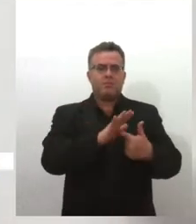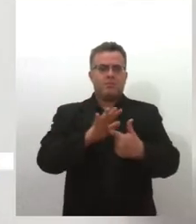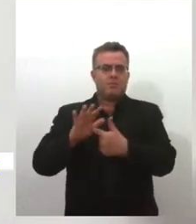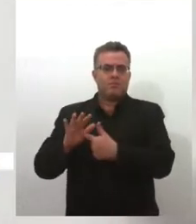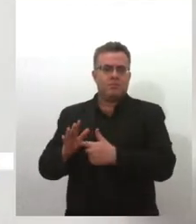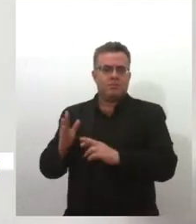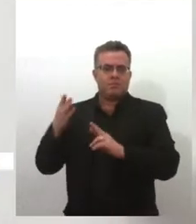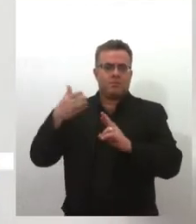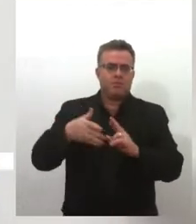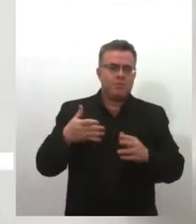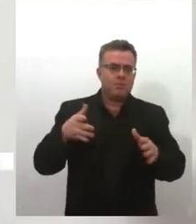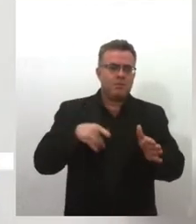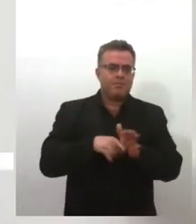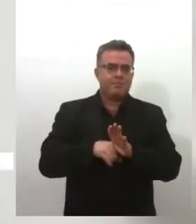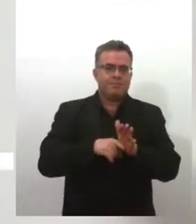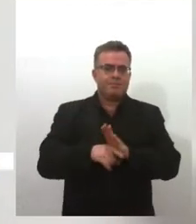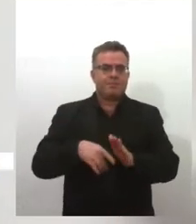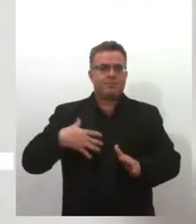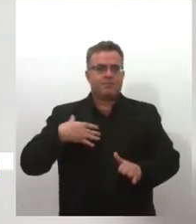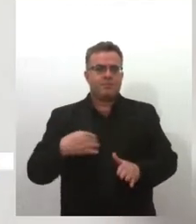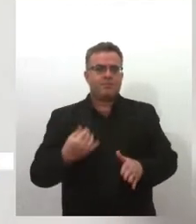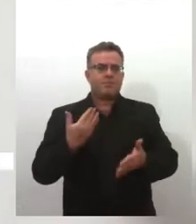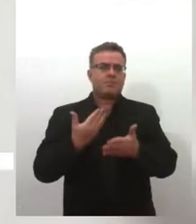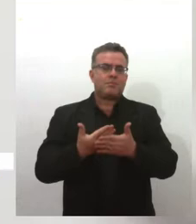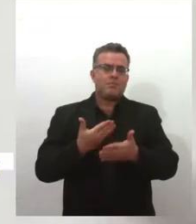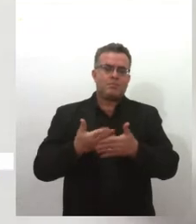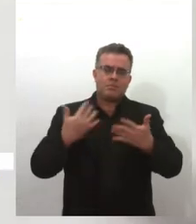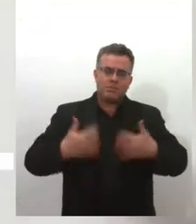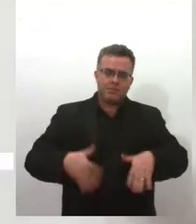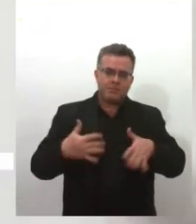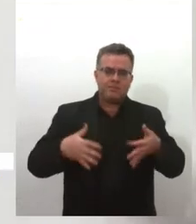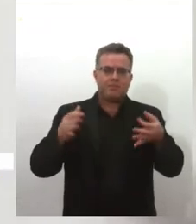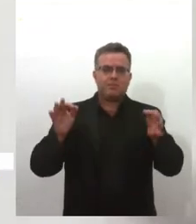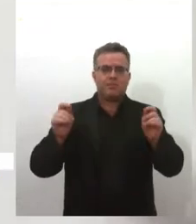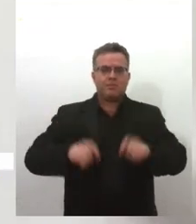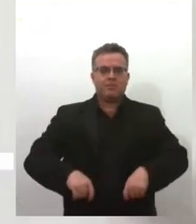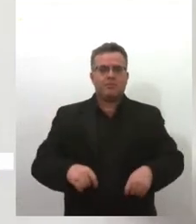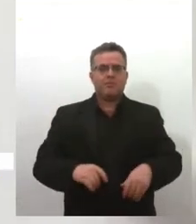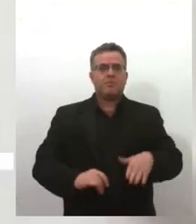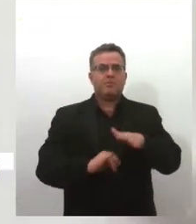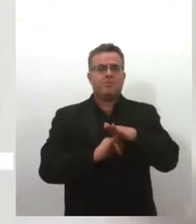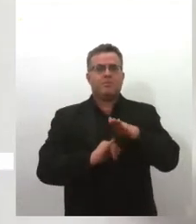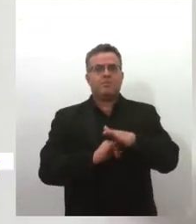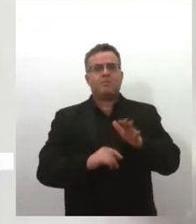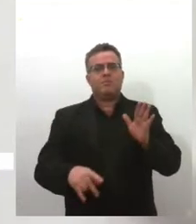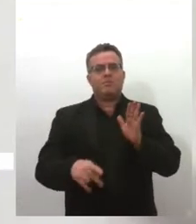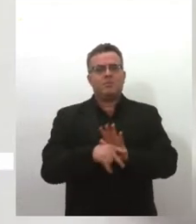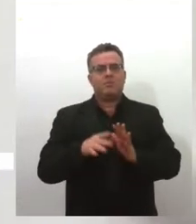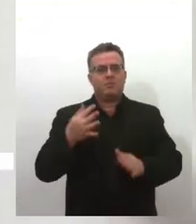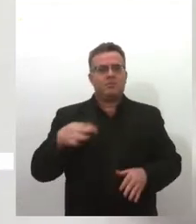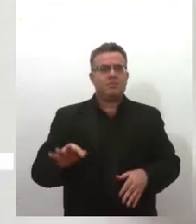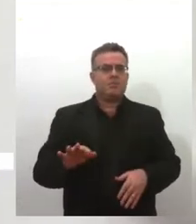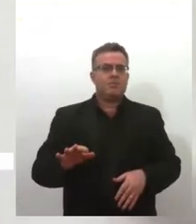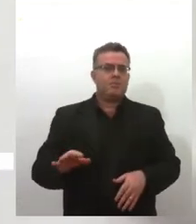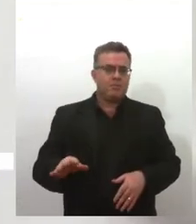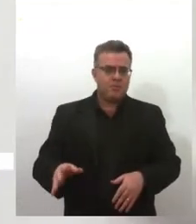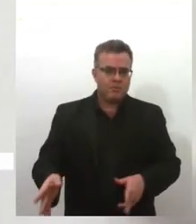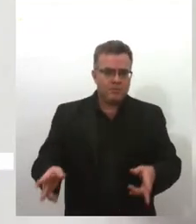das filhas, netas. Hoje, tem um instituto, o Pierre Marie Curie, na França, em Paris, né,